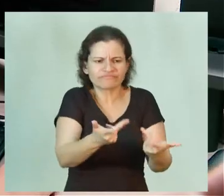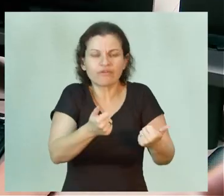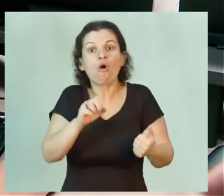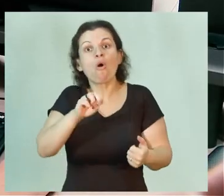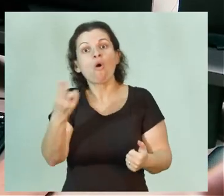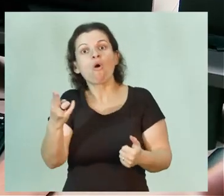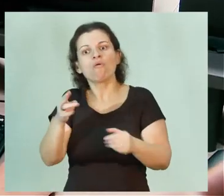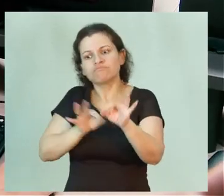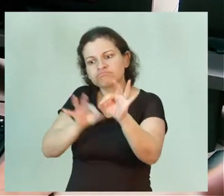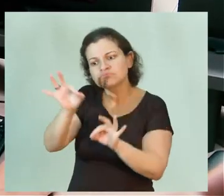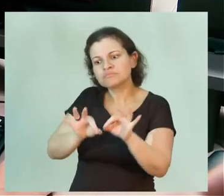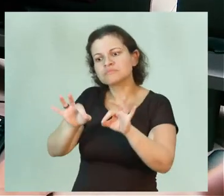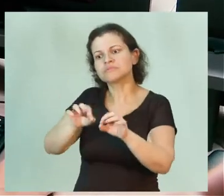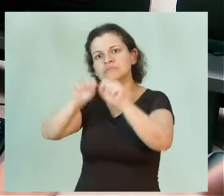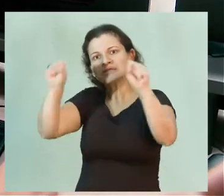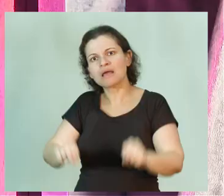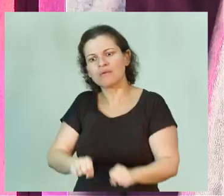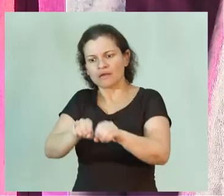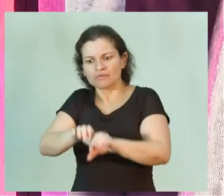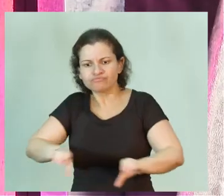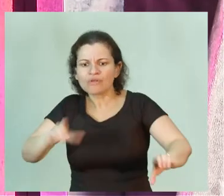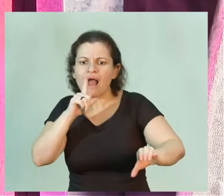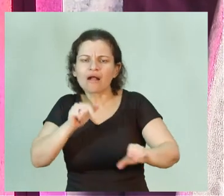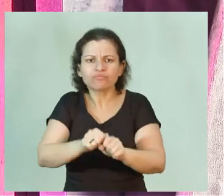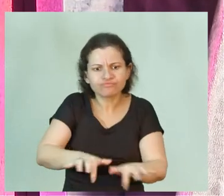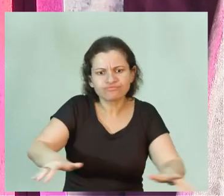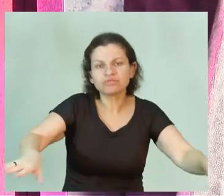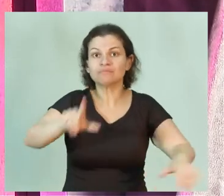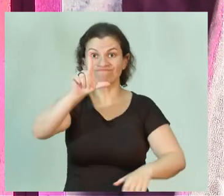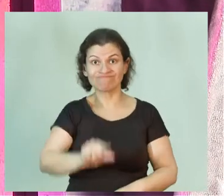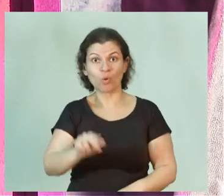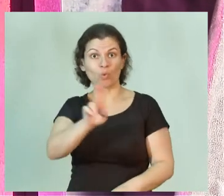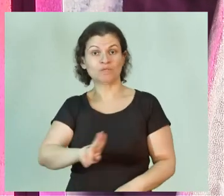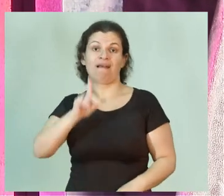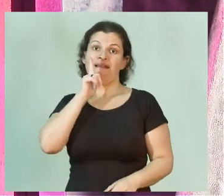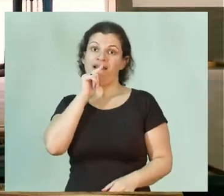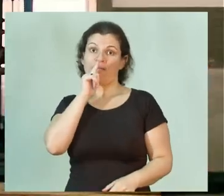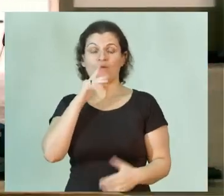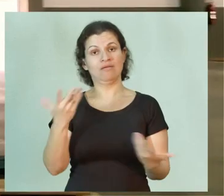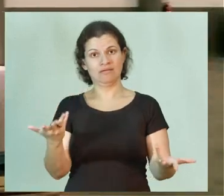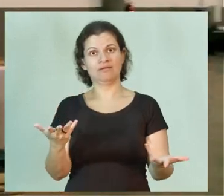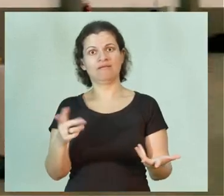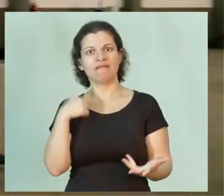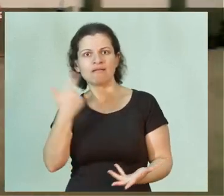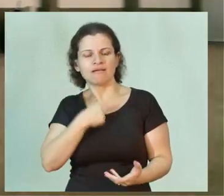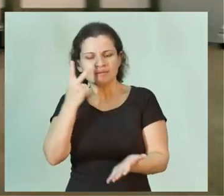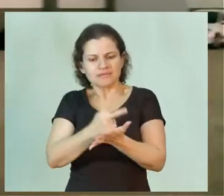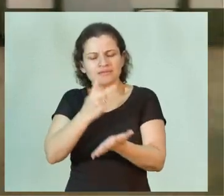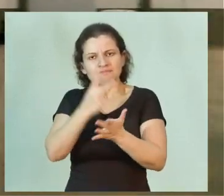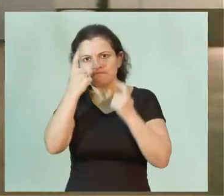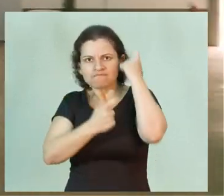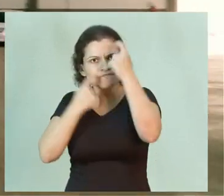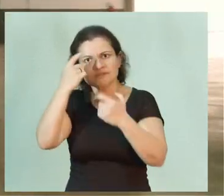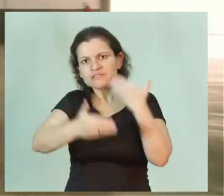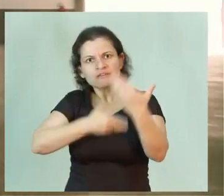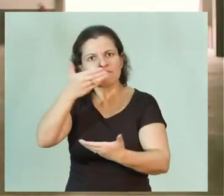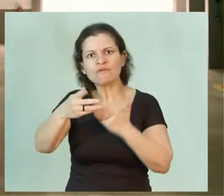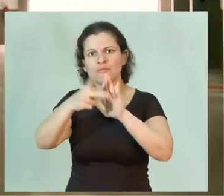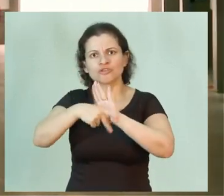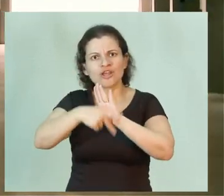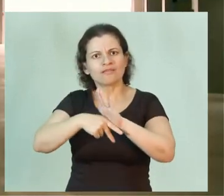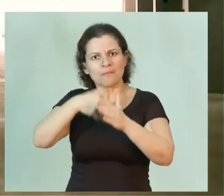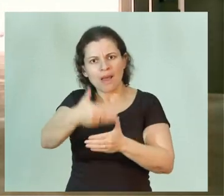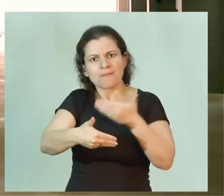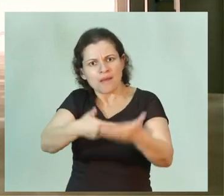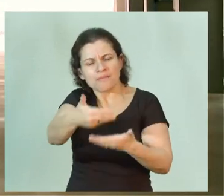o menor uso de água. Então a gente está sempre preocupado em desenvolver projetos, etapas, metodologias